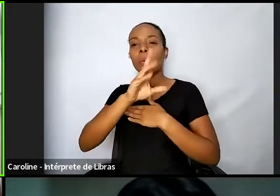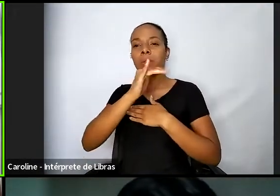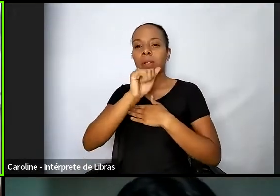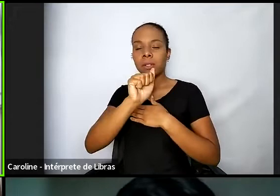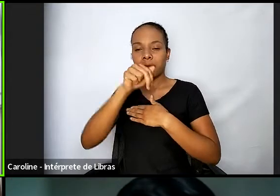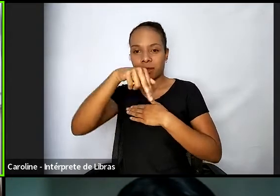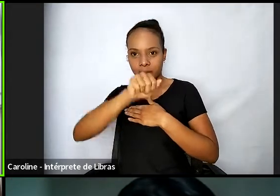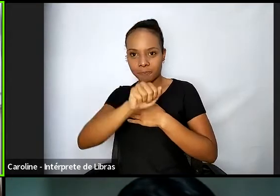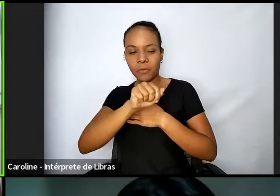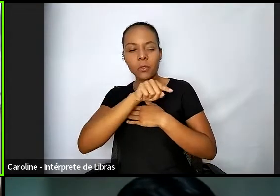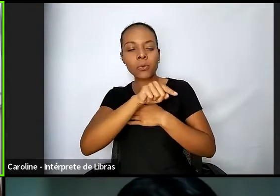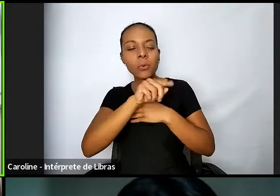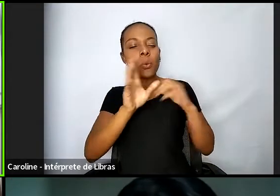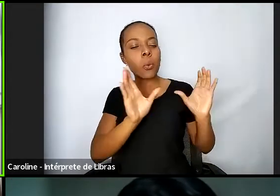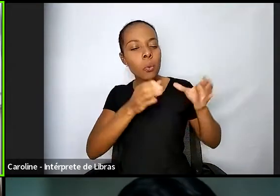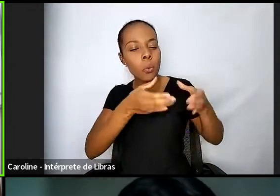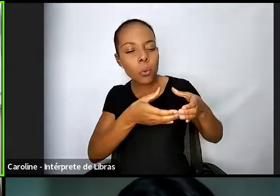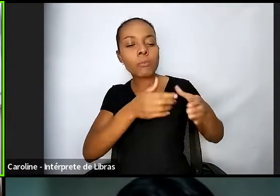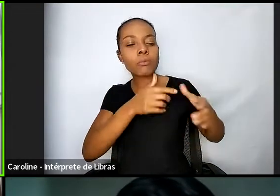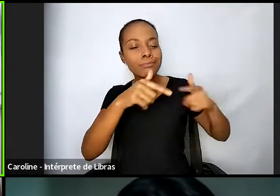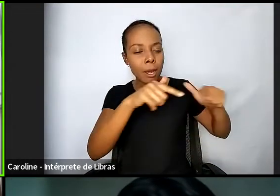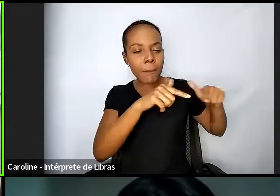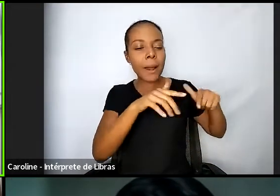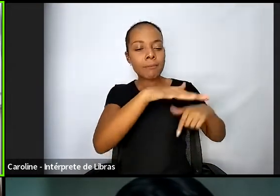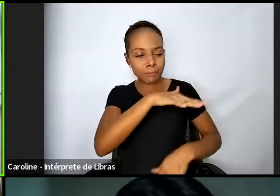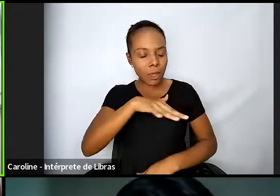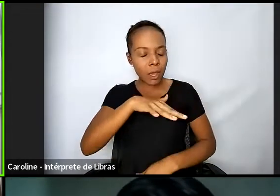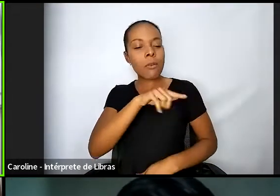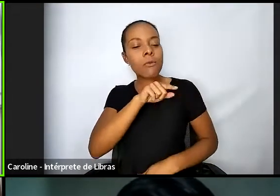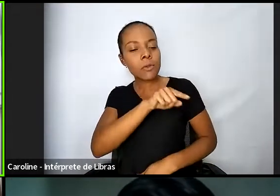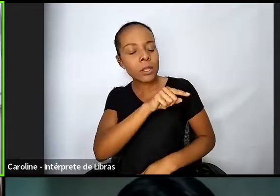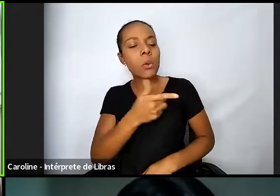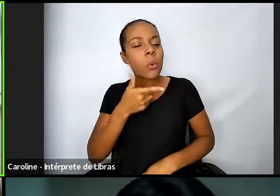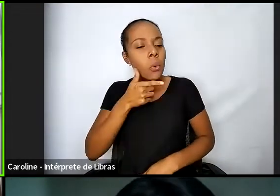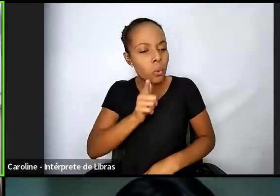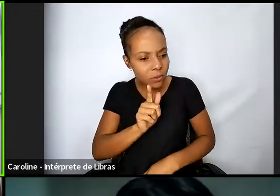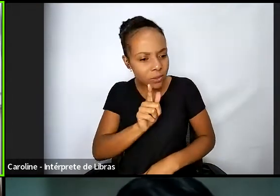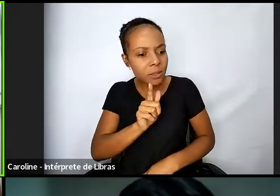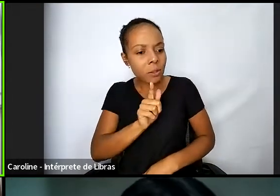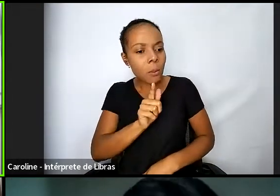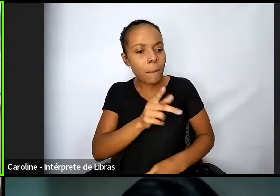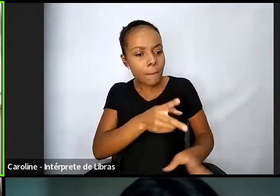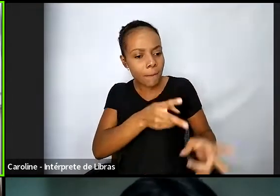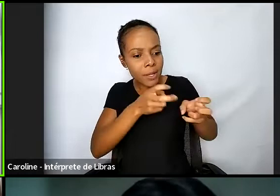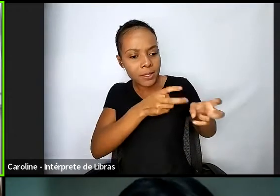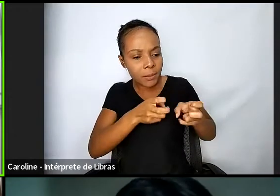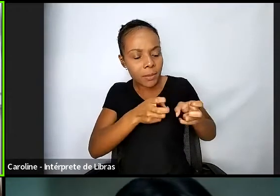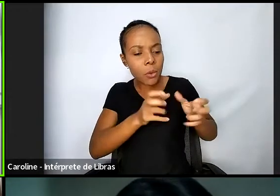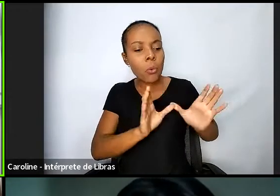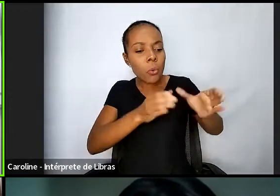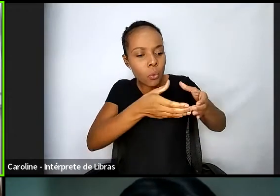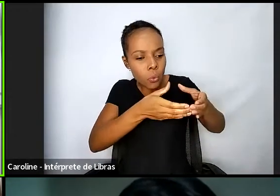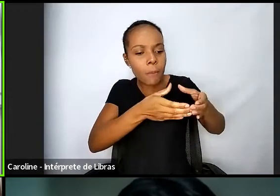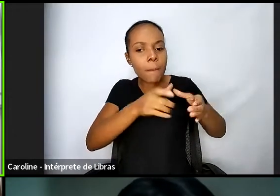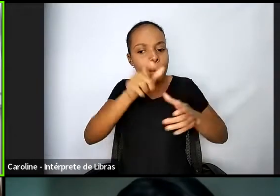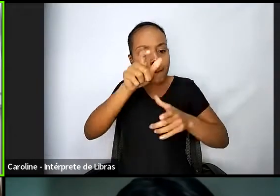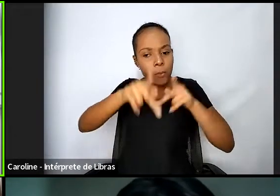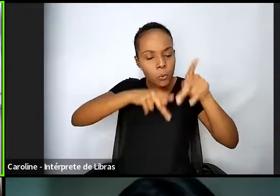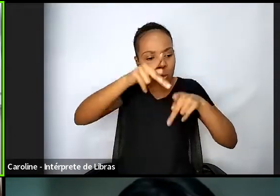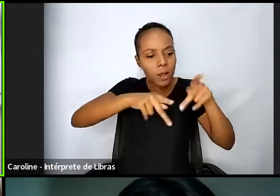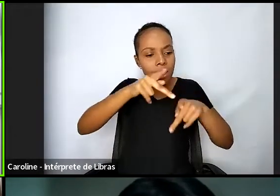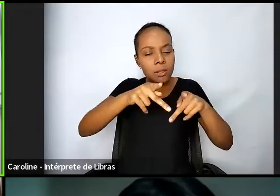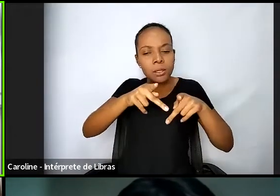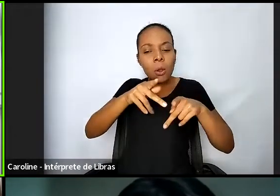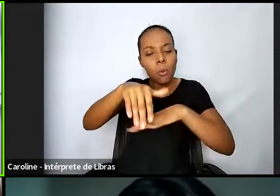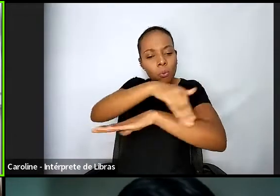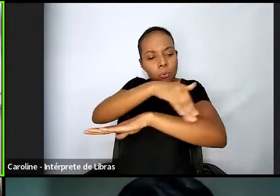foi possível enxergar a população em situação de rua nesse GT? E eu queria saber o que mais chamou a atenção quando você começou a tratar